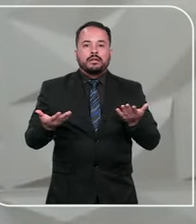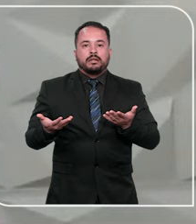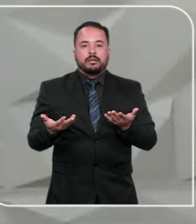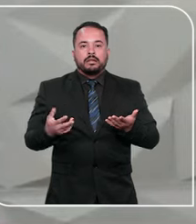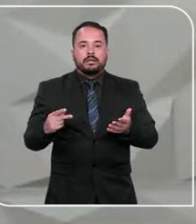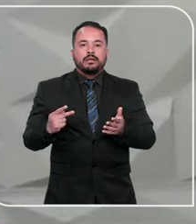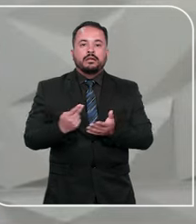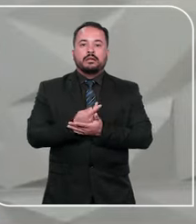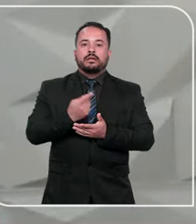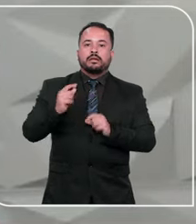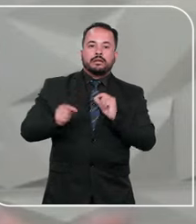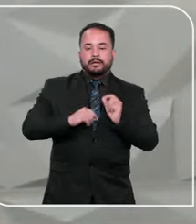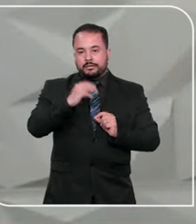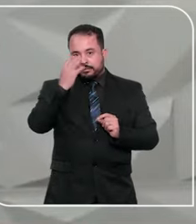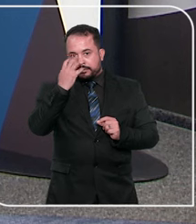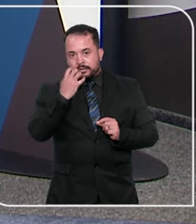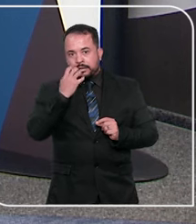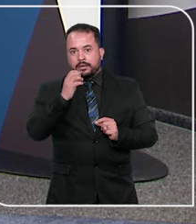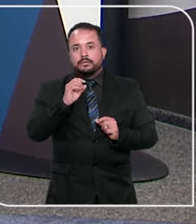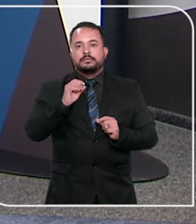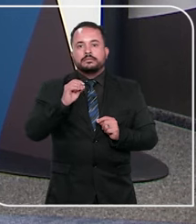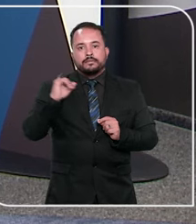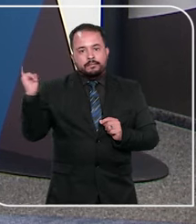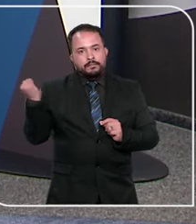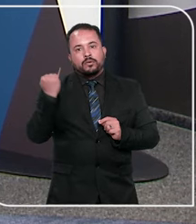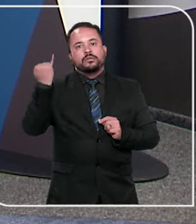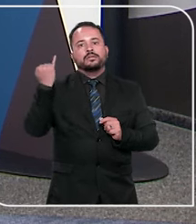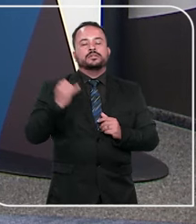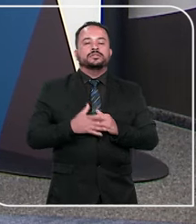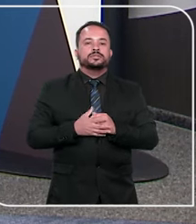Nesse caso, acaba se tornando mais célebre e eficaz.